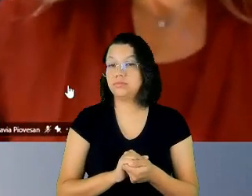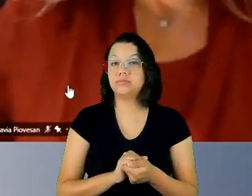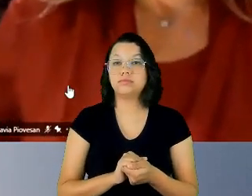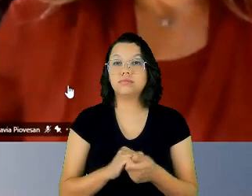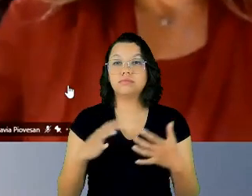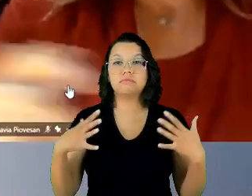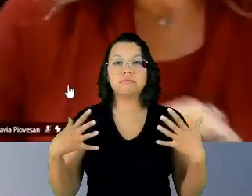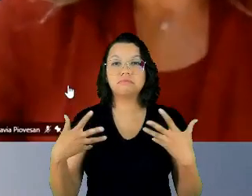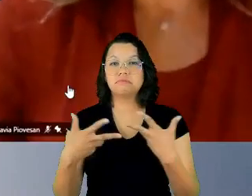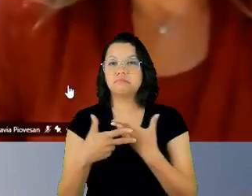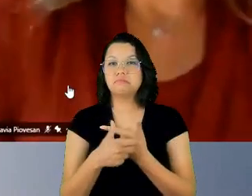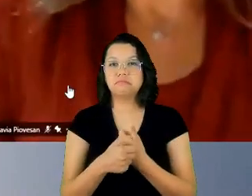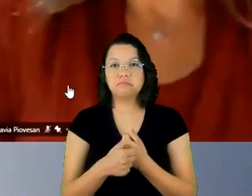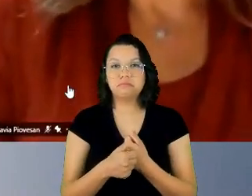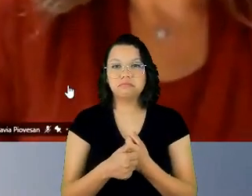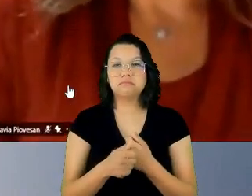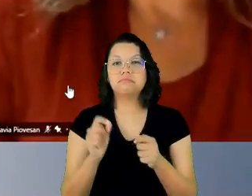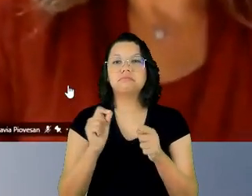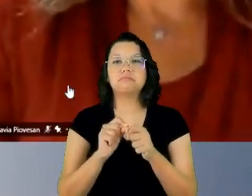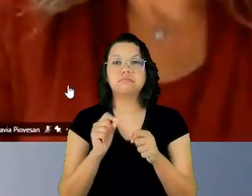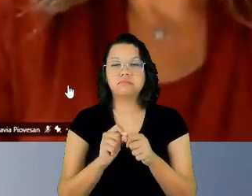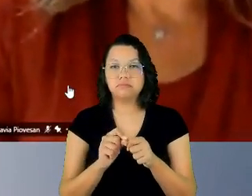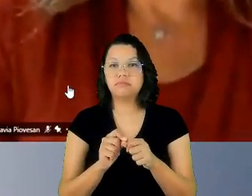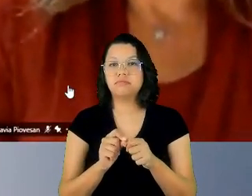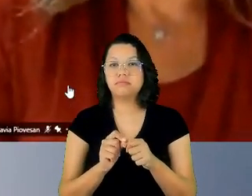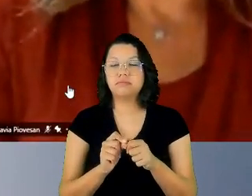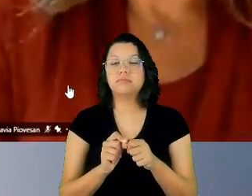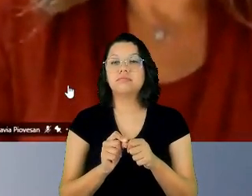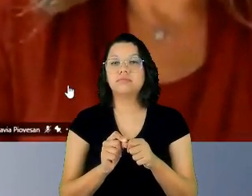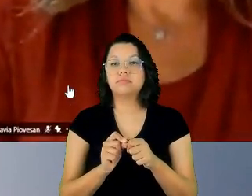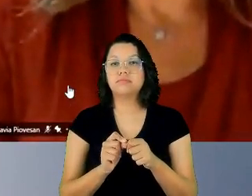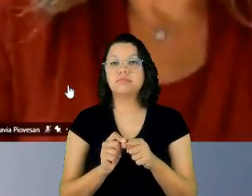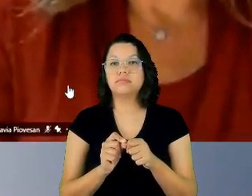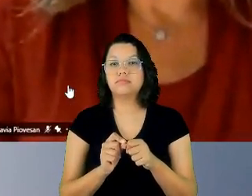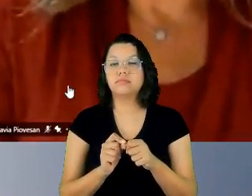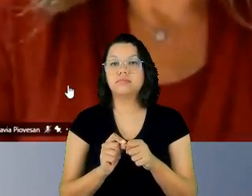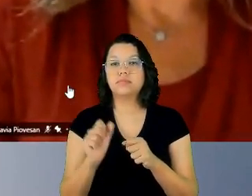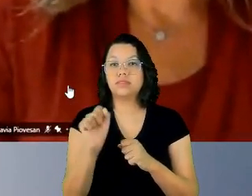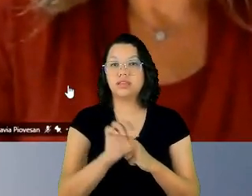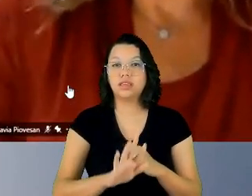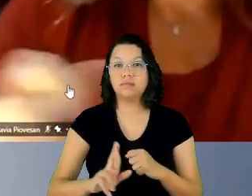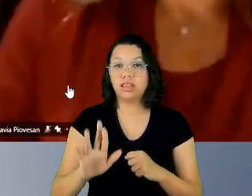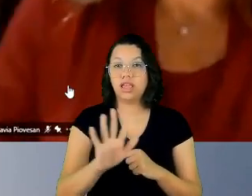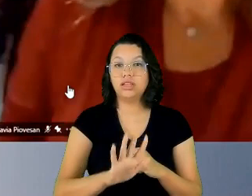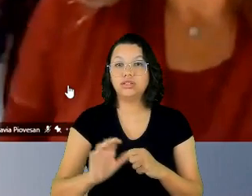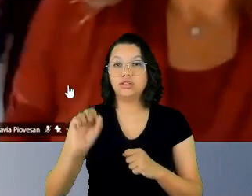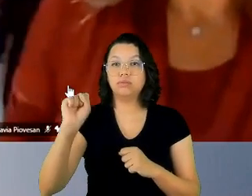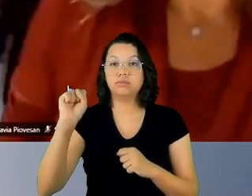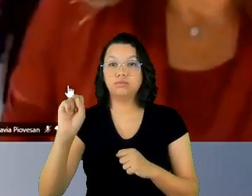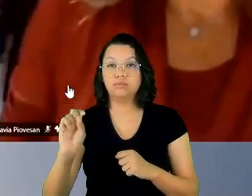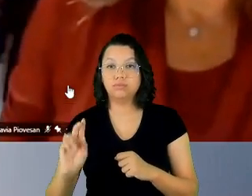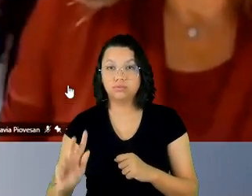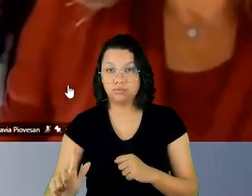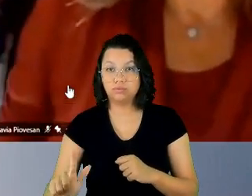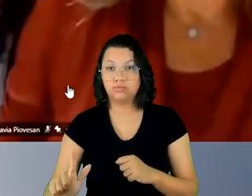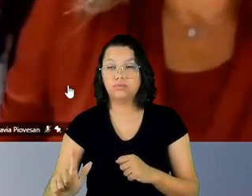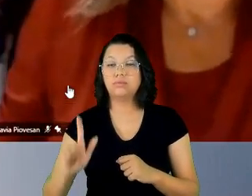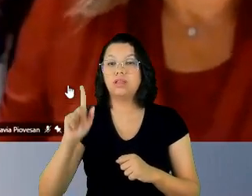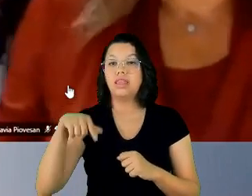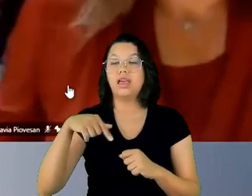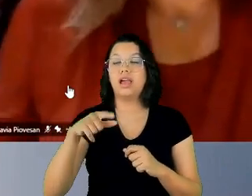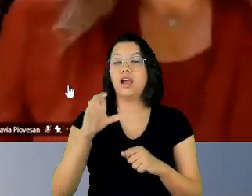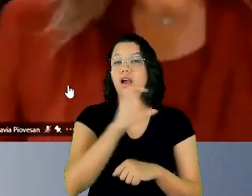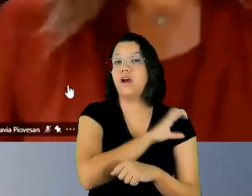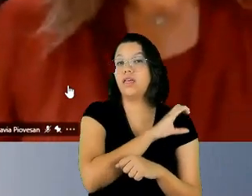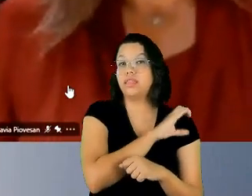Sul, Paraná e Santa Catarina. E ela é coordenadora da Comissão AJUF Mulheres. E não é demais